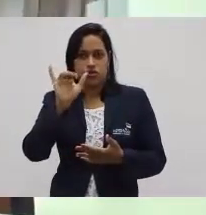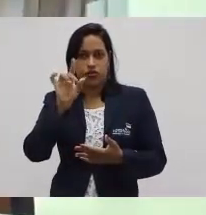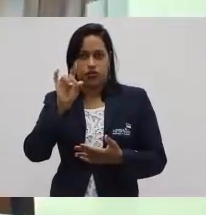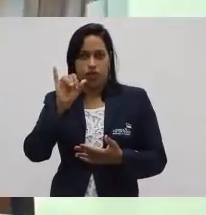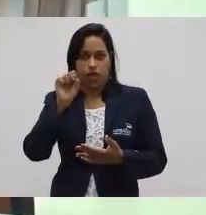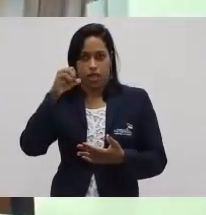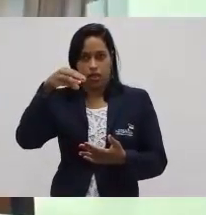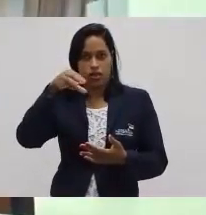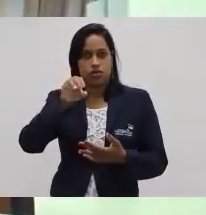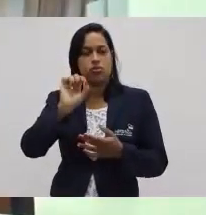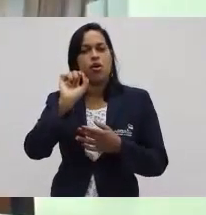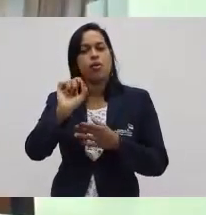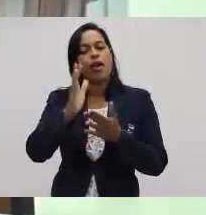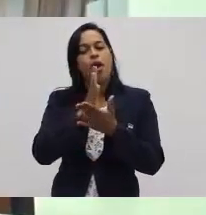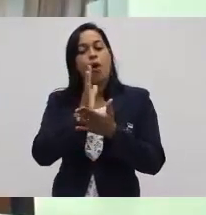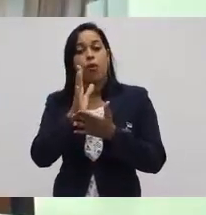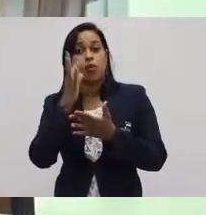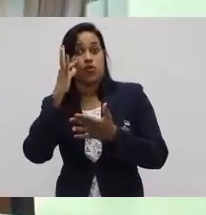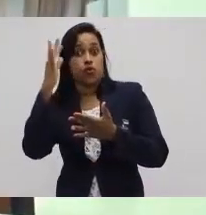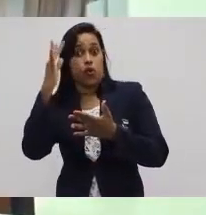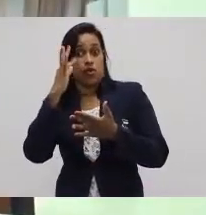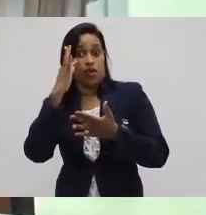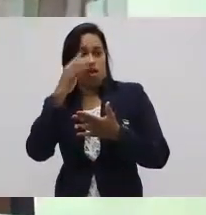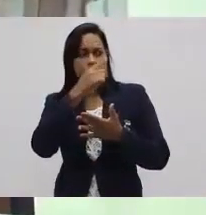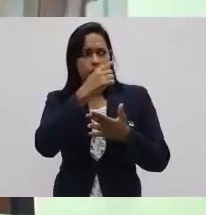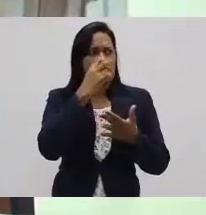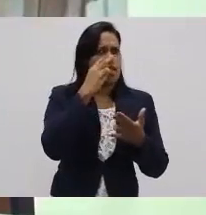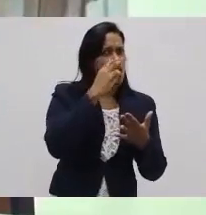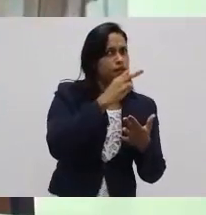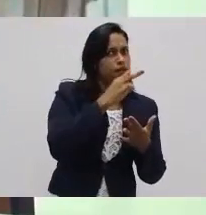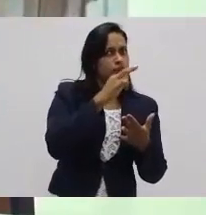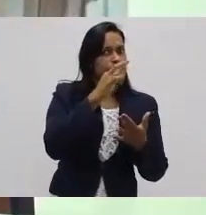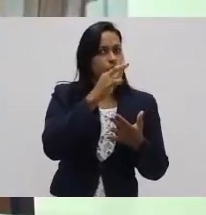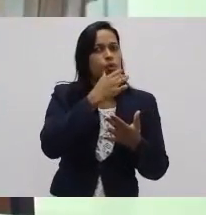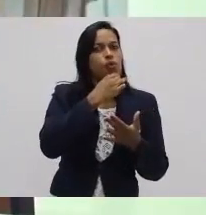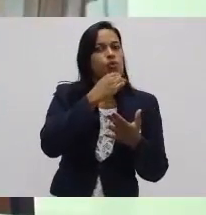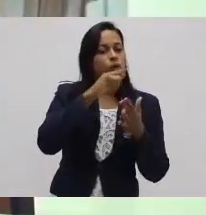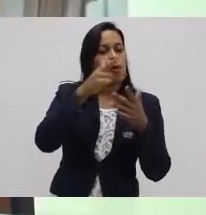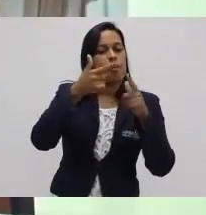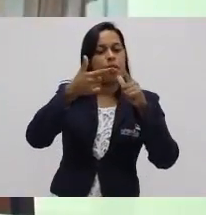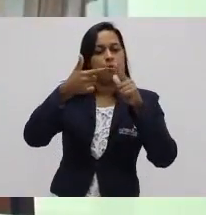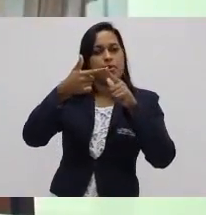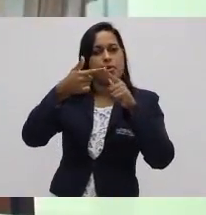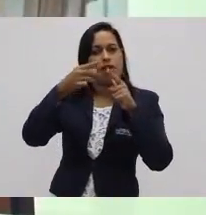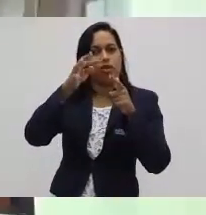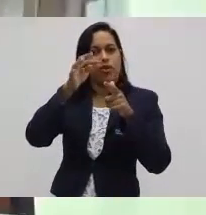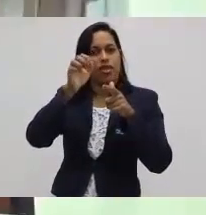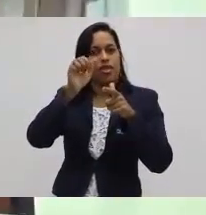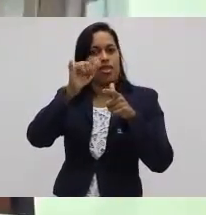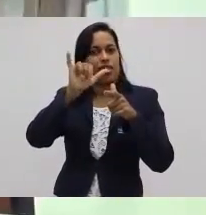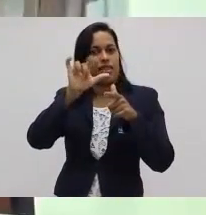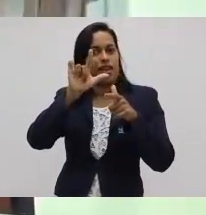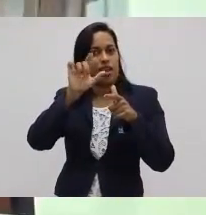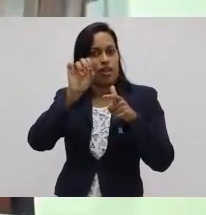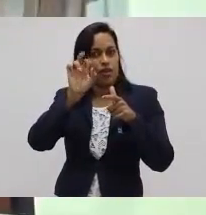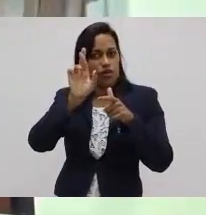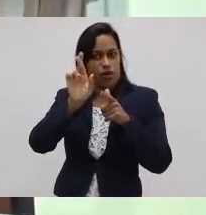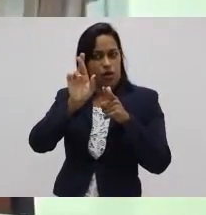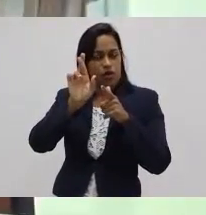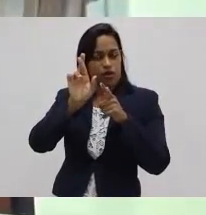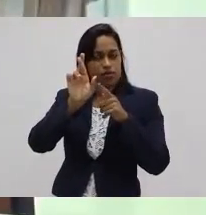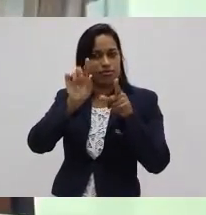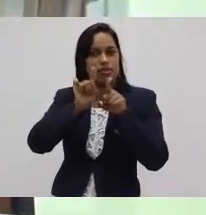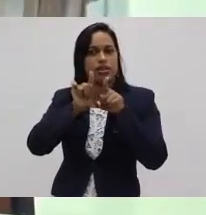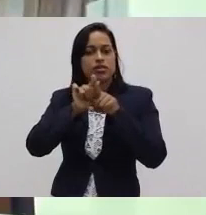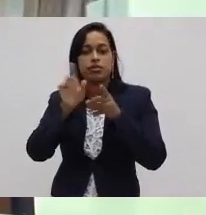lá do Taylorismo. O mesmo conceito que o Taylor tem de padronização, o Ford aplicou aqui. Também os custos